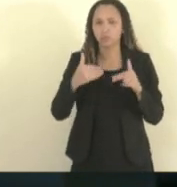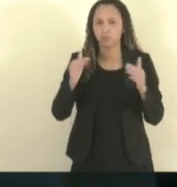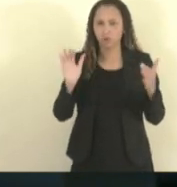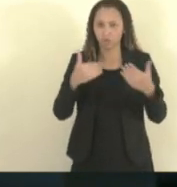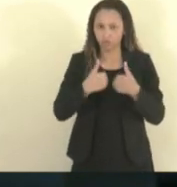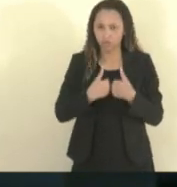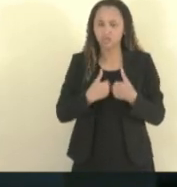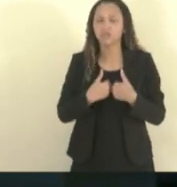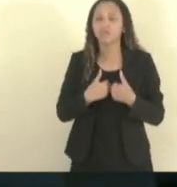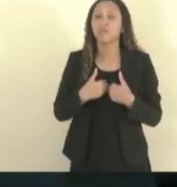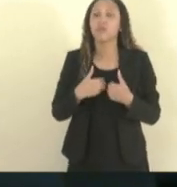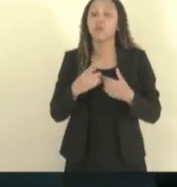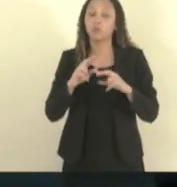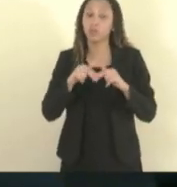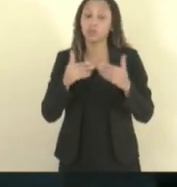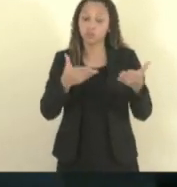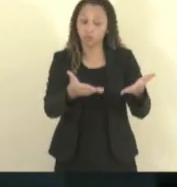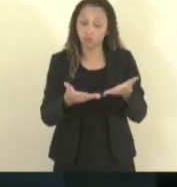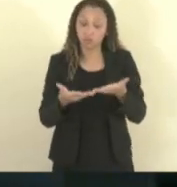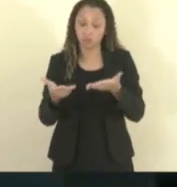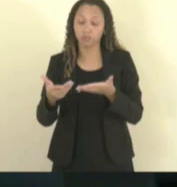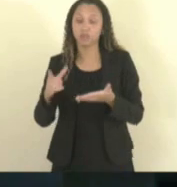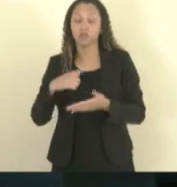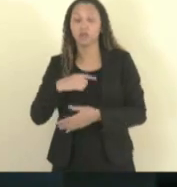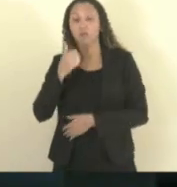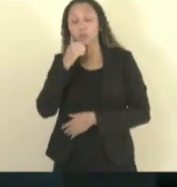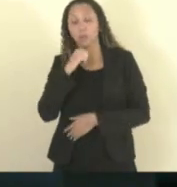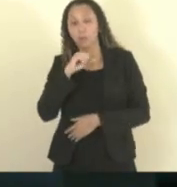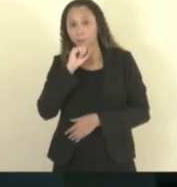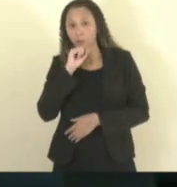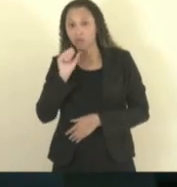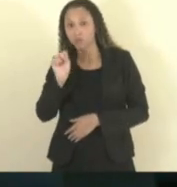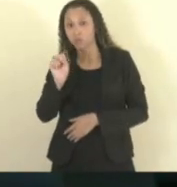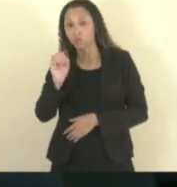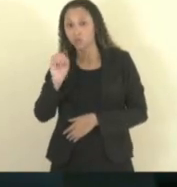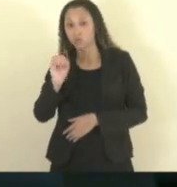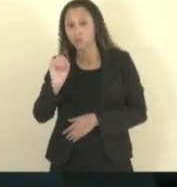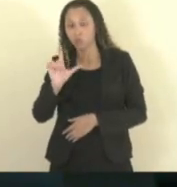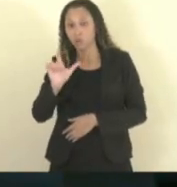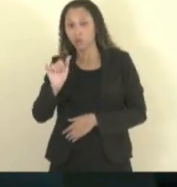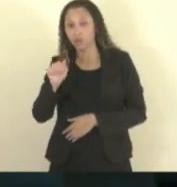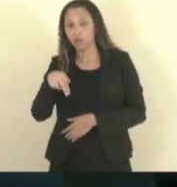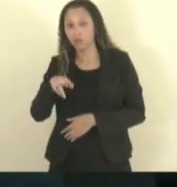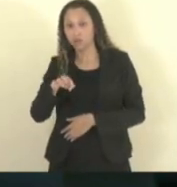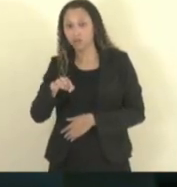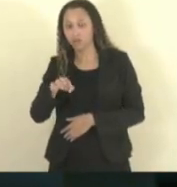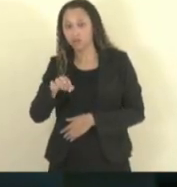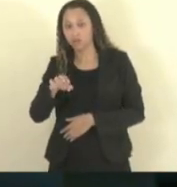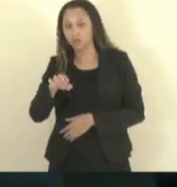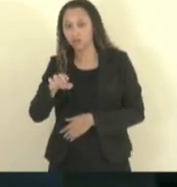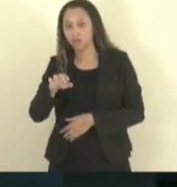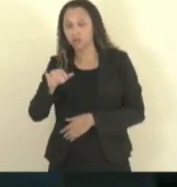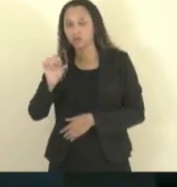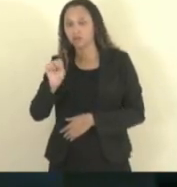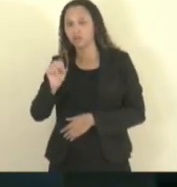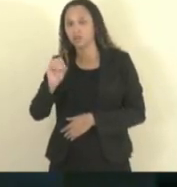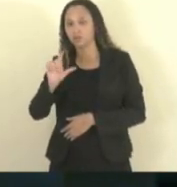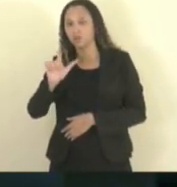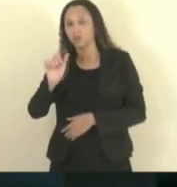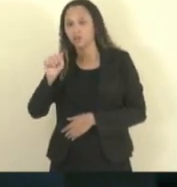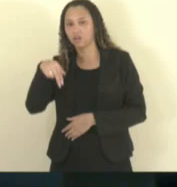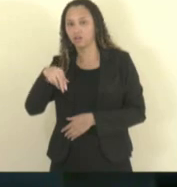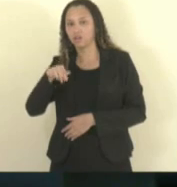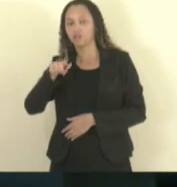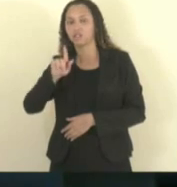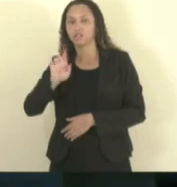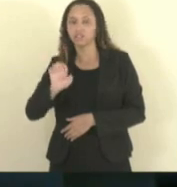E a partir de um relato de uma mãe, da Solange, nós chegamos a essa audiência. Então, quero agradecer por acreditar,